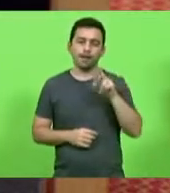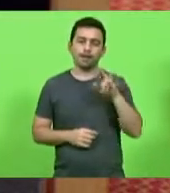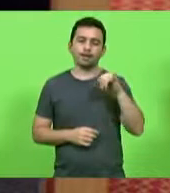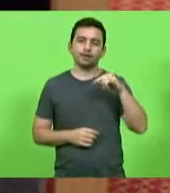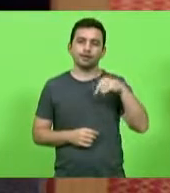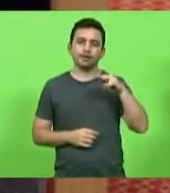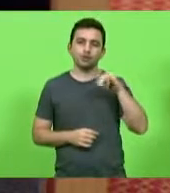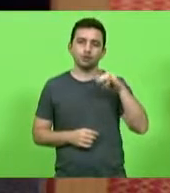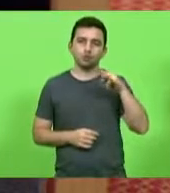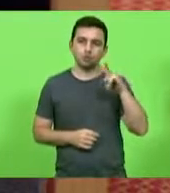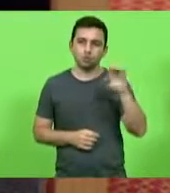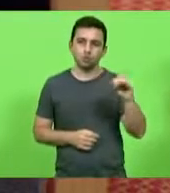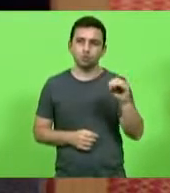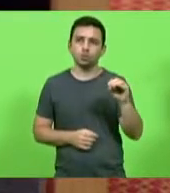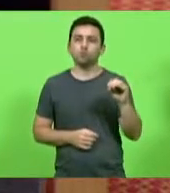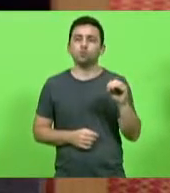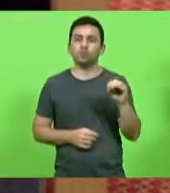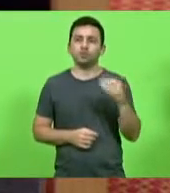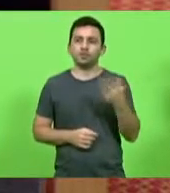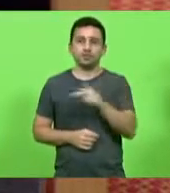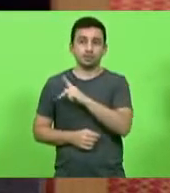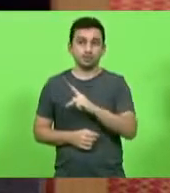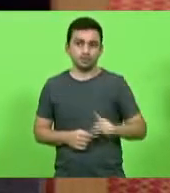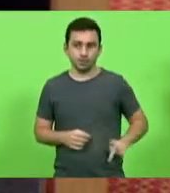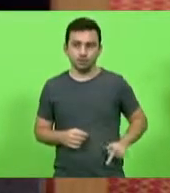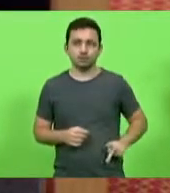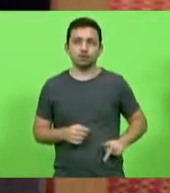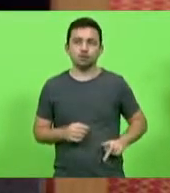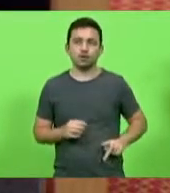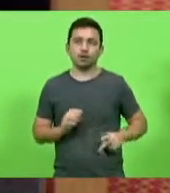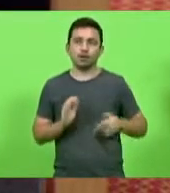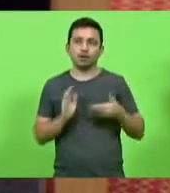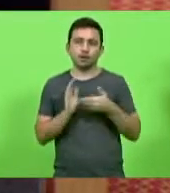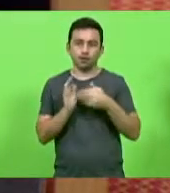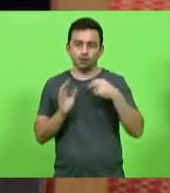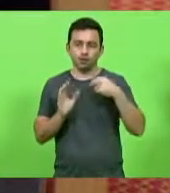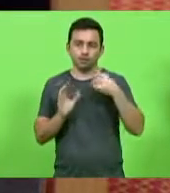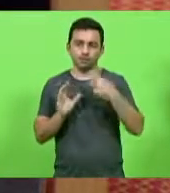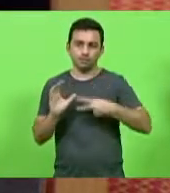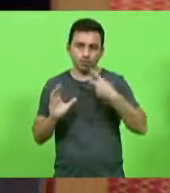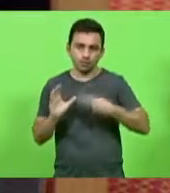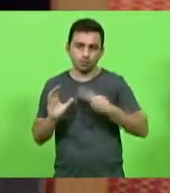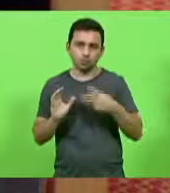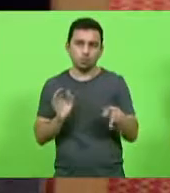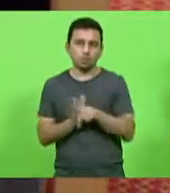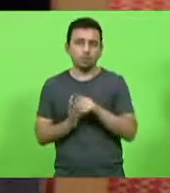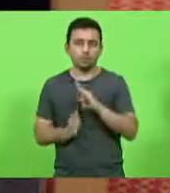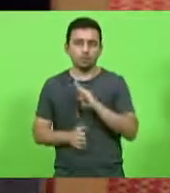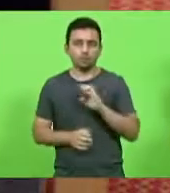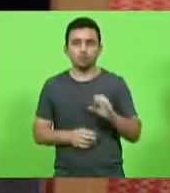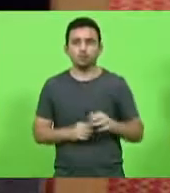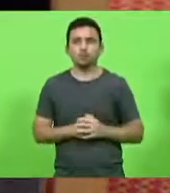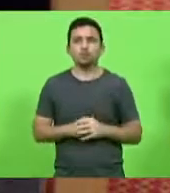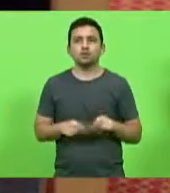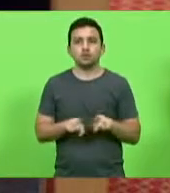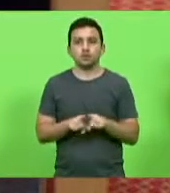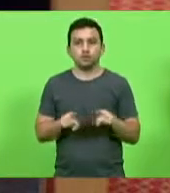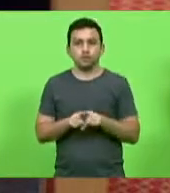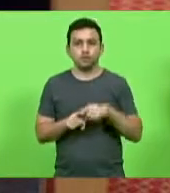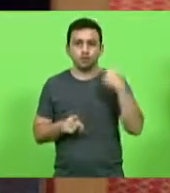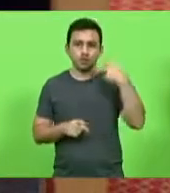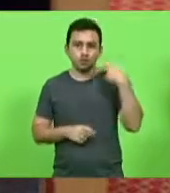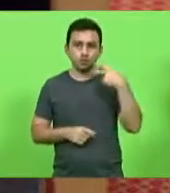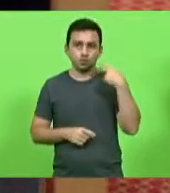Kurtz, presidente da Câmara de Vereadores de Balneário. E está no gabinete o vereador Alfredo